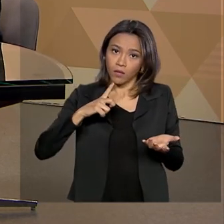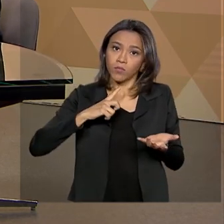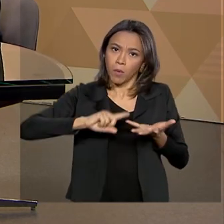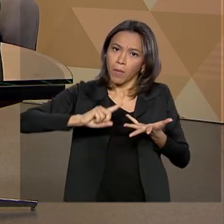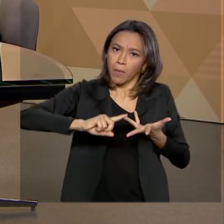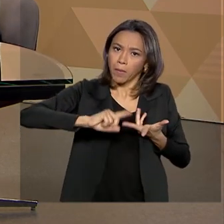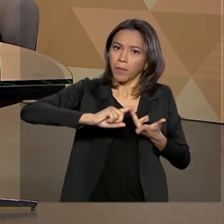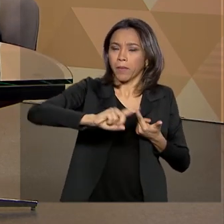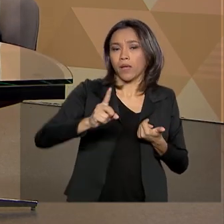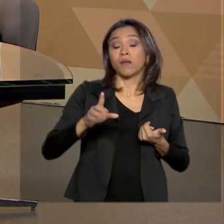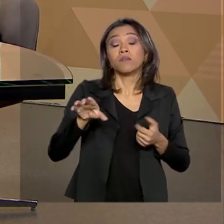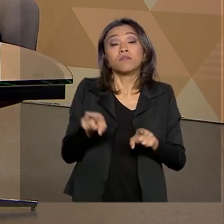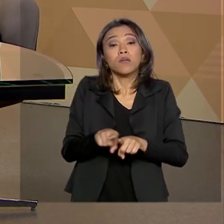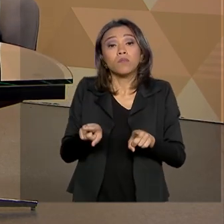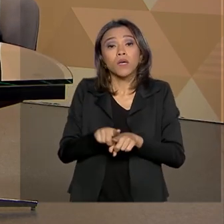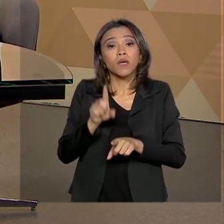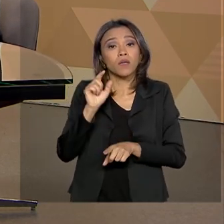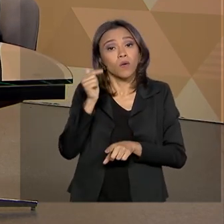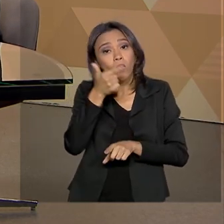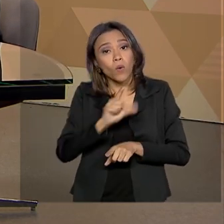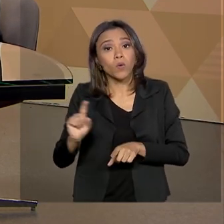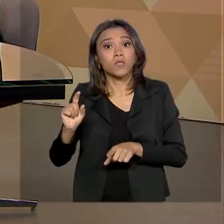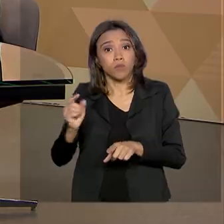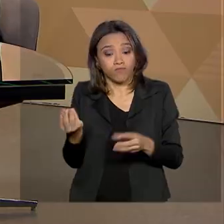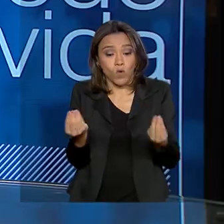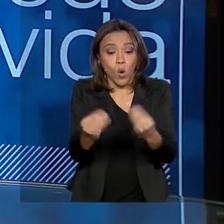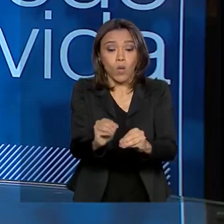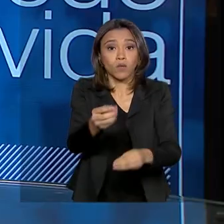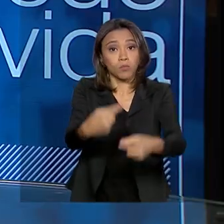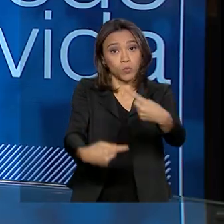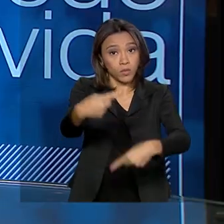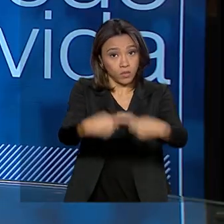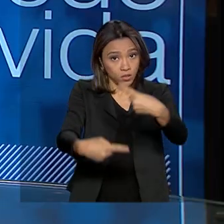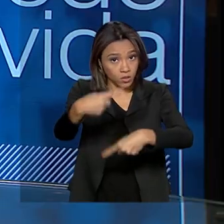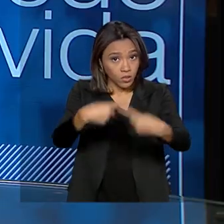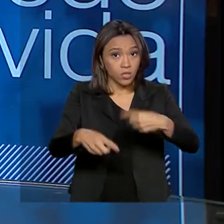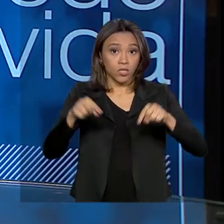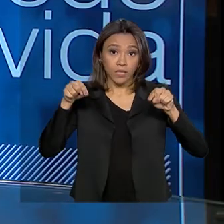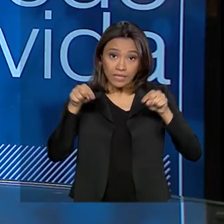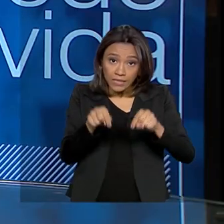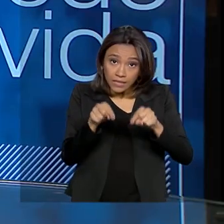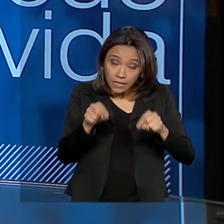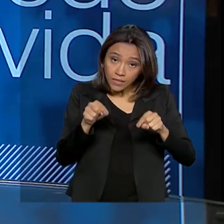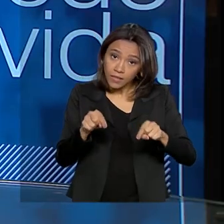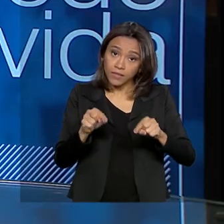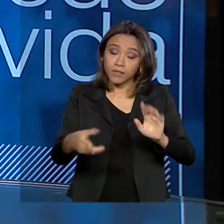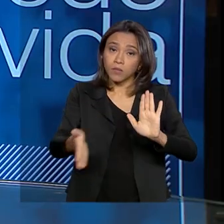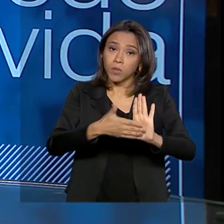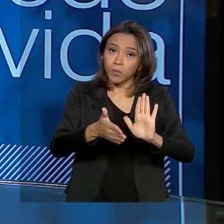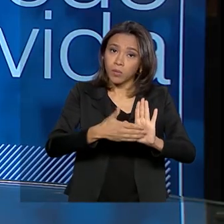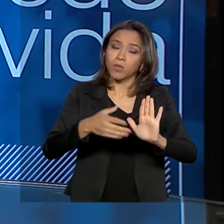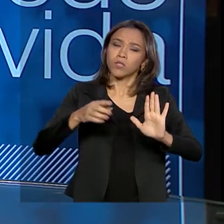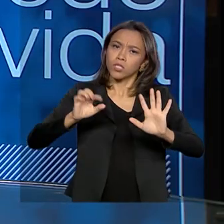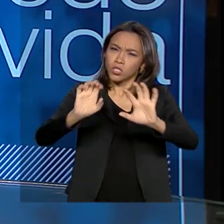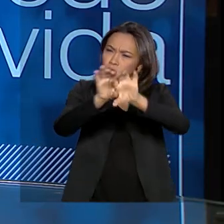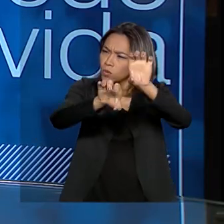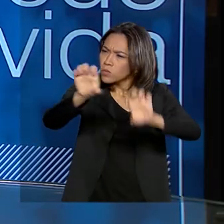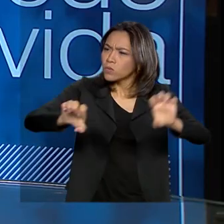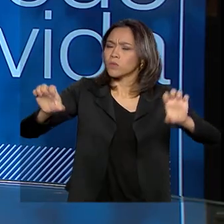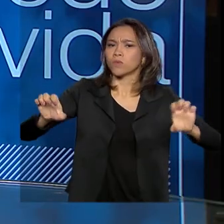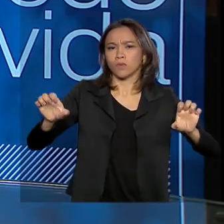intervenção induzindo políticas também dentro desse processo sistêmico na infraestrutura.